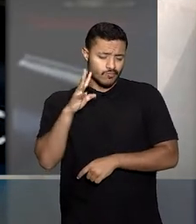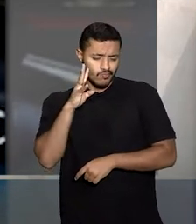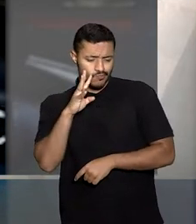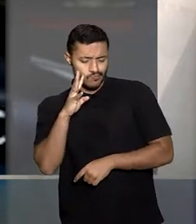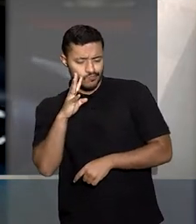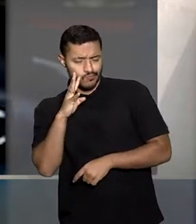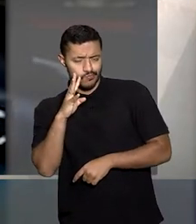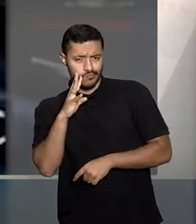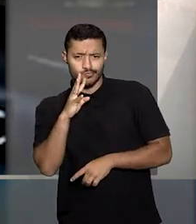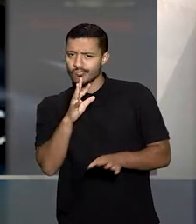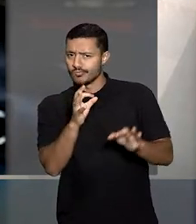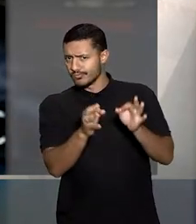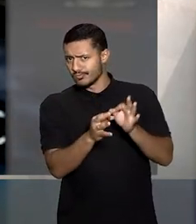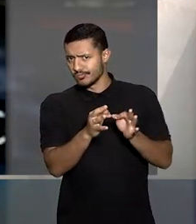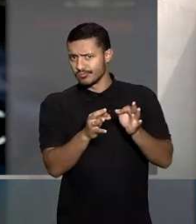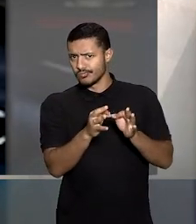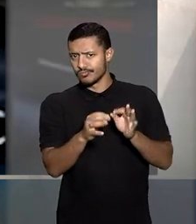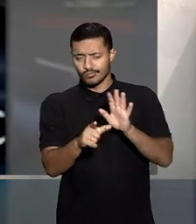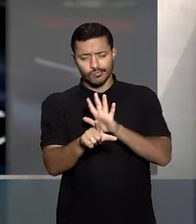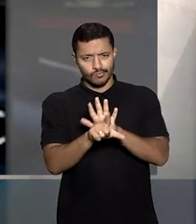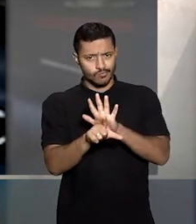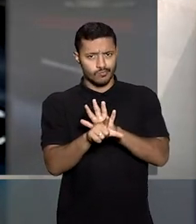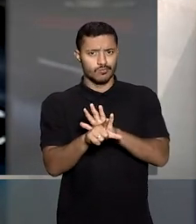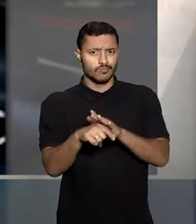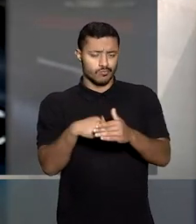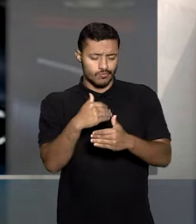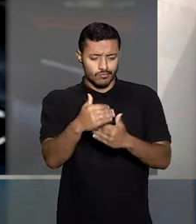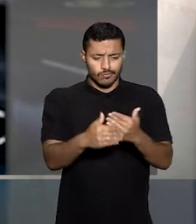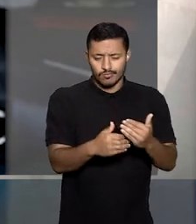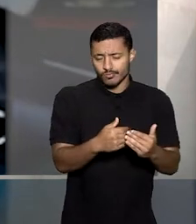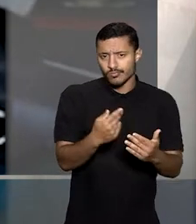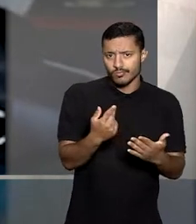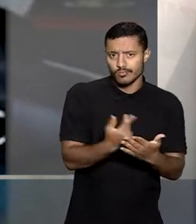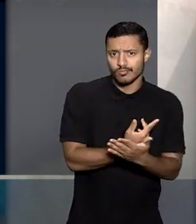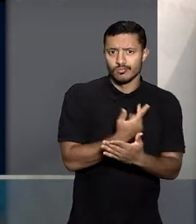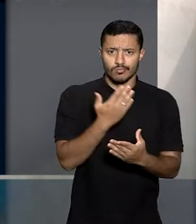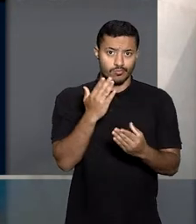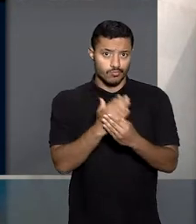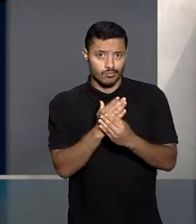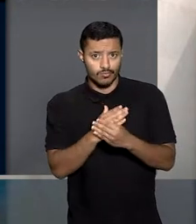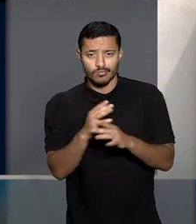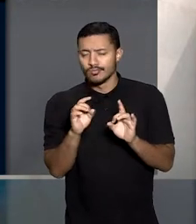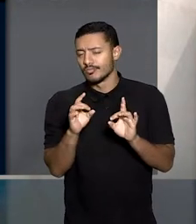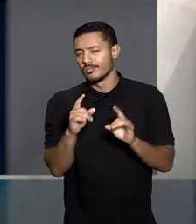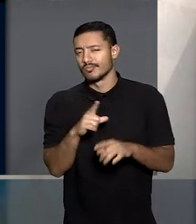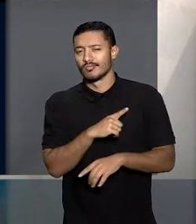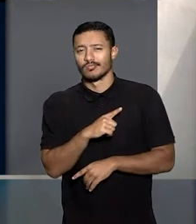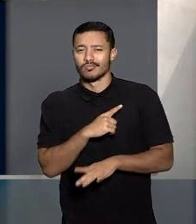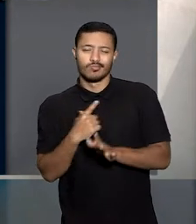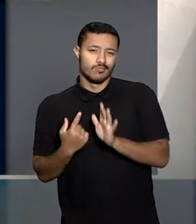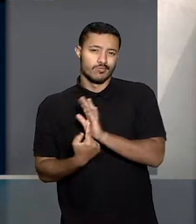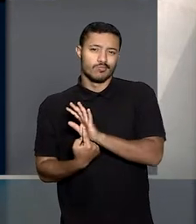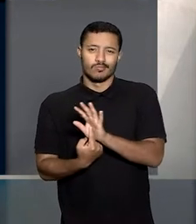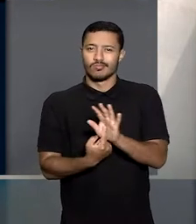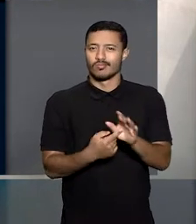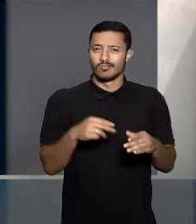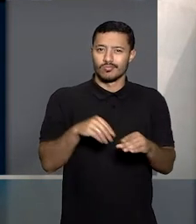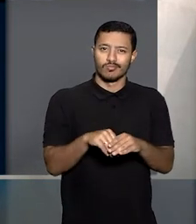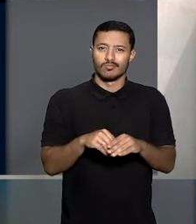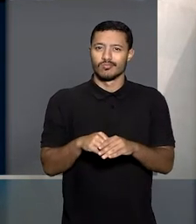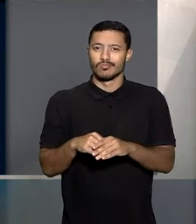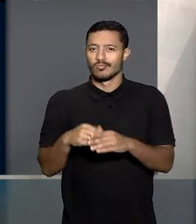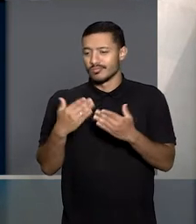estabelecida do julgamento e dos demais atos decorrentes do processo, apenas por ter apresentado o voto